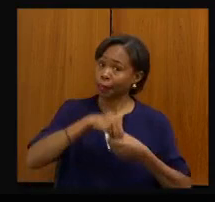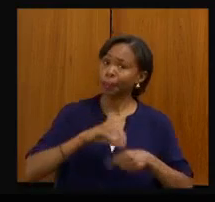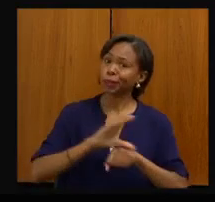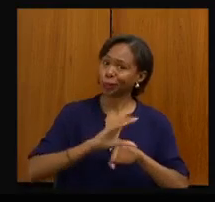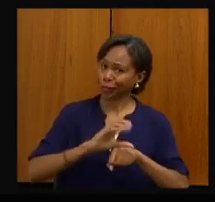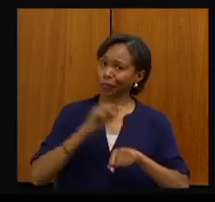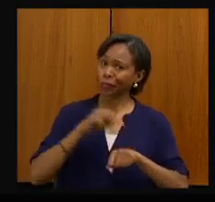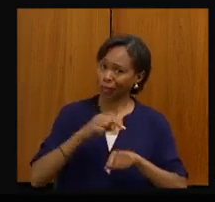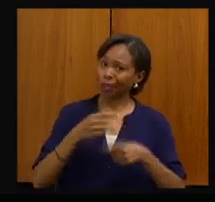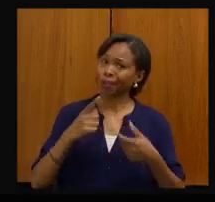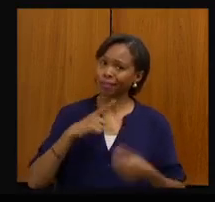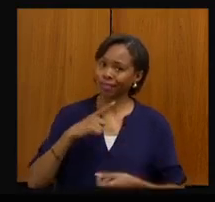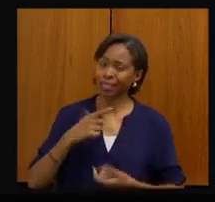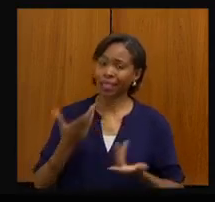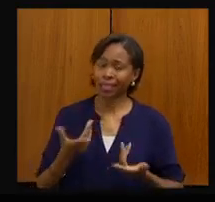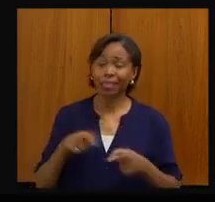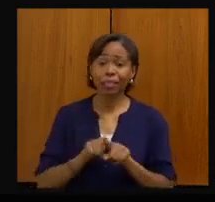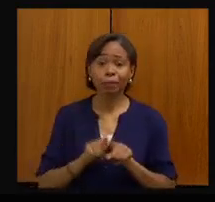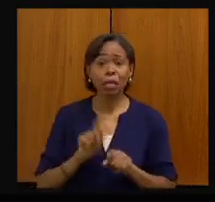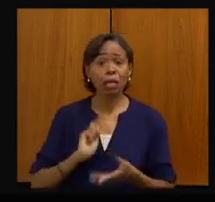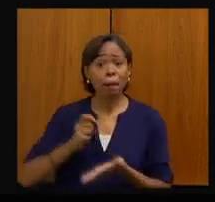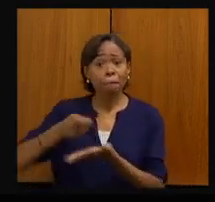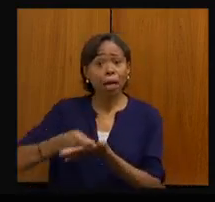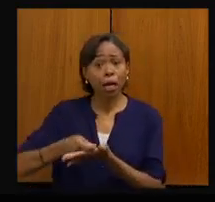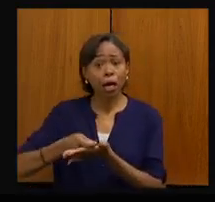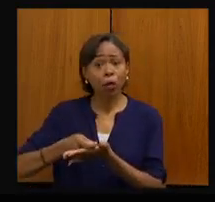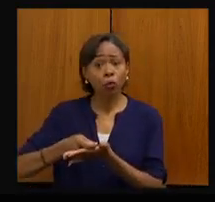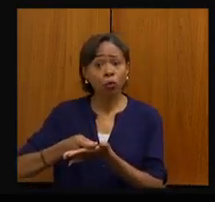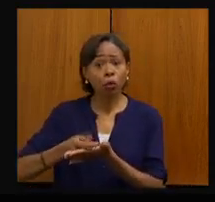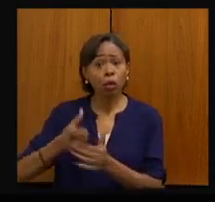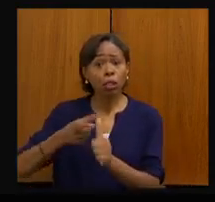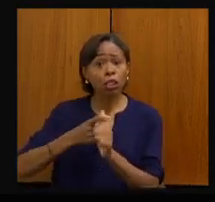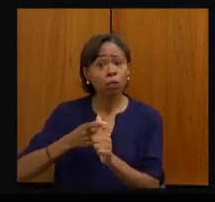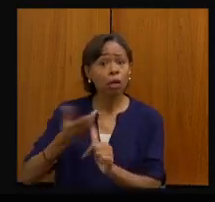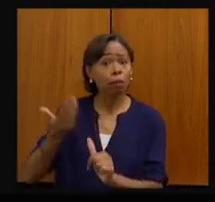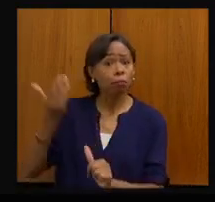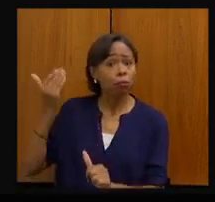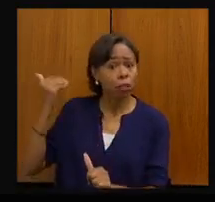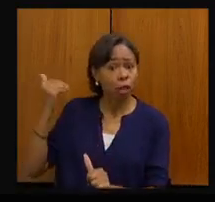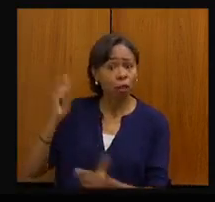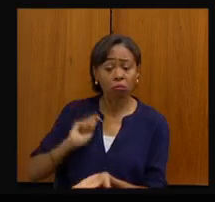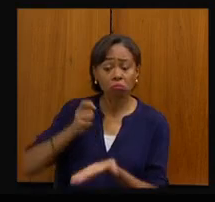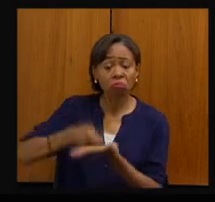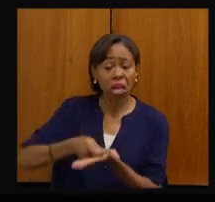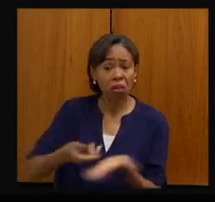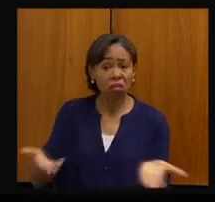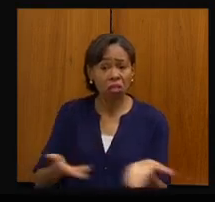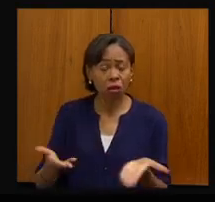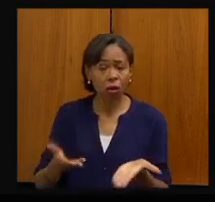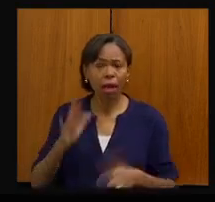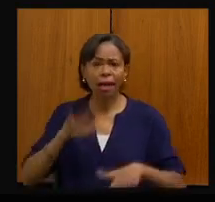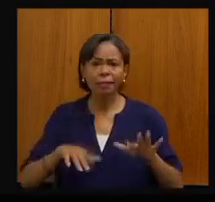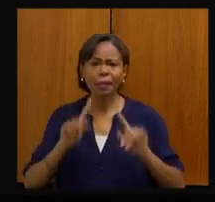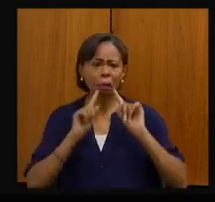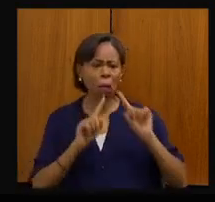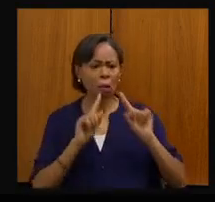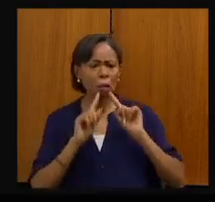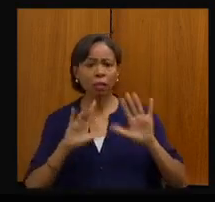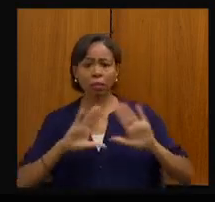e mais ainda, está pagando o os outros não pagaram. E muitas vezes a gente vê aí críticas da Assembleia